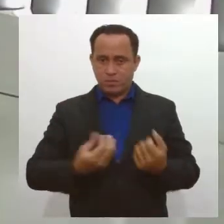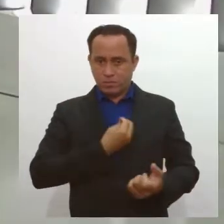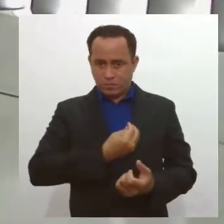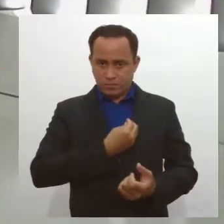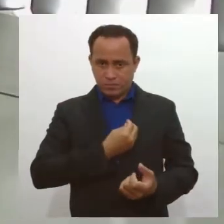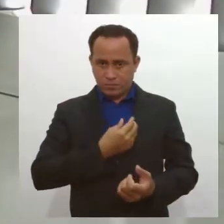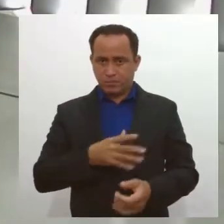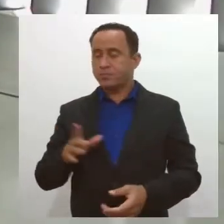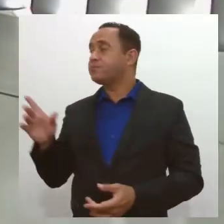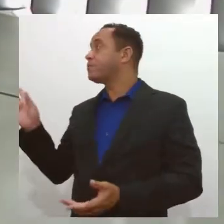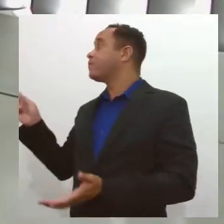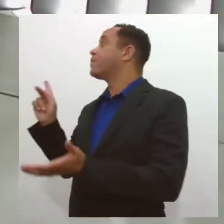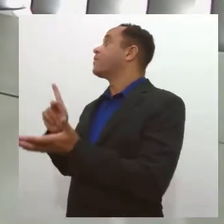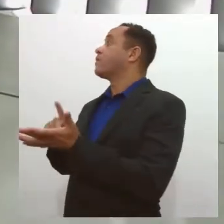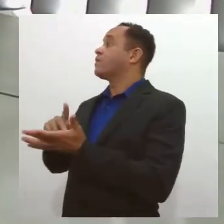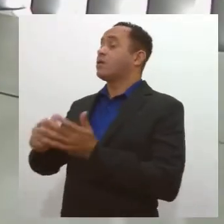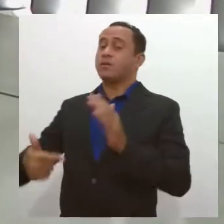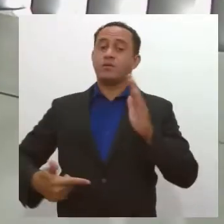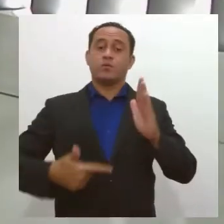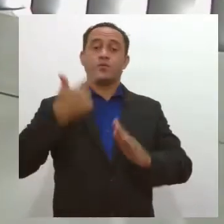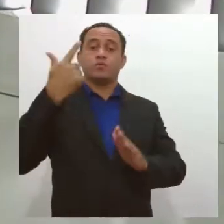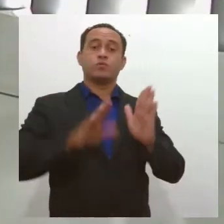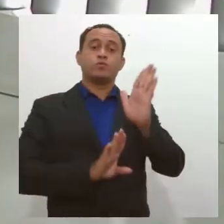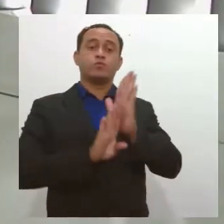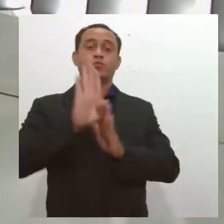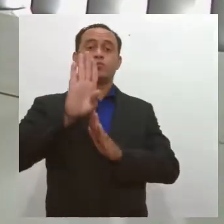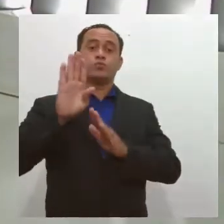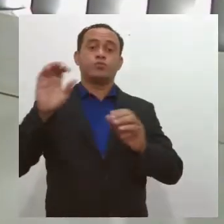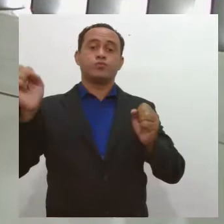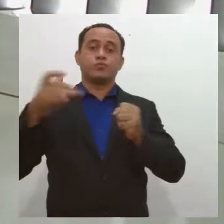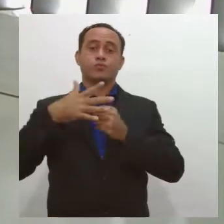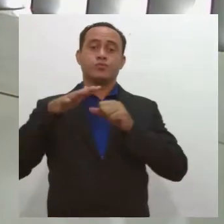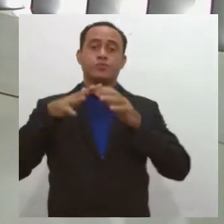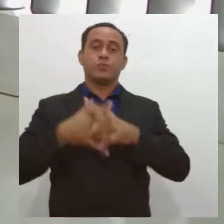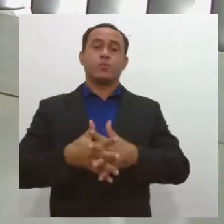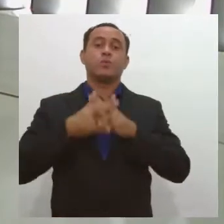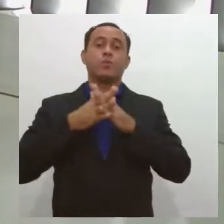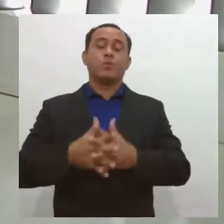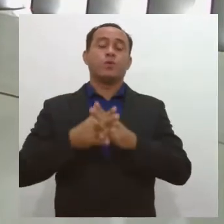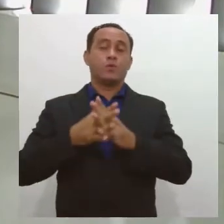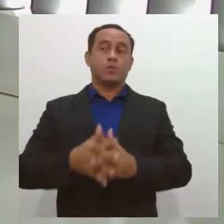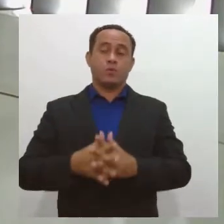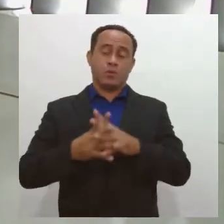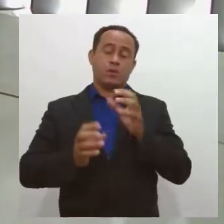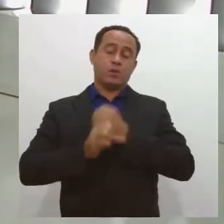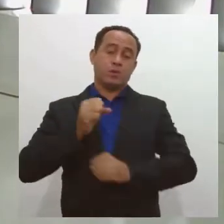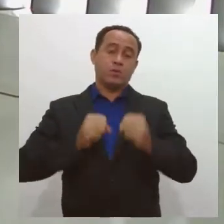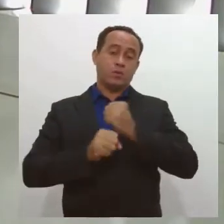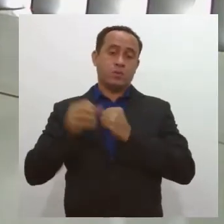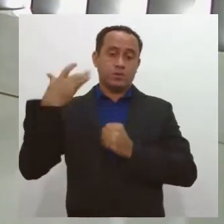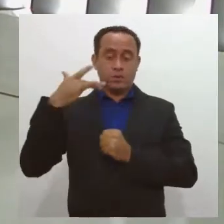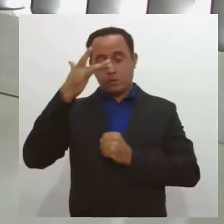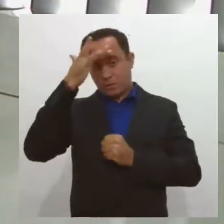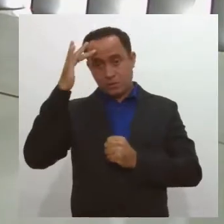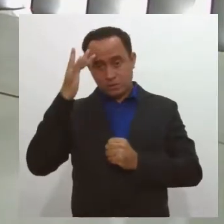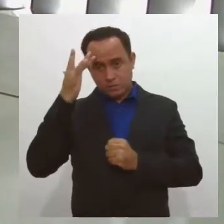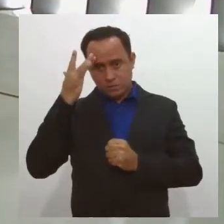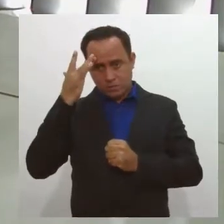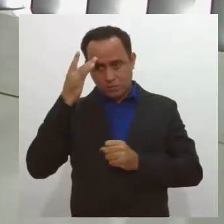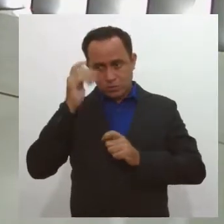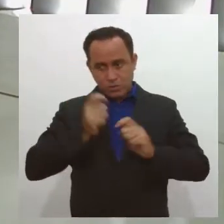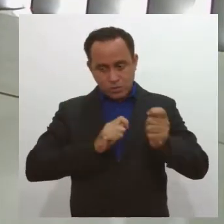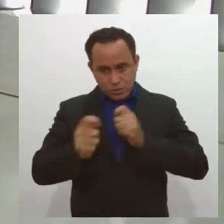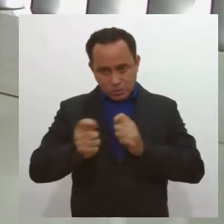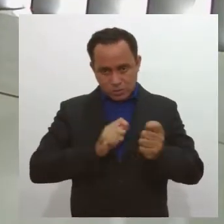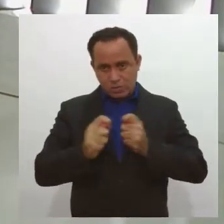você disse, agora a gente entrou numa segunda onda da pandemia, que está mais complicado do que o ano passado. Então, essas pessoas realmente têm que controlar a sua